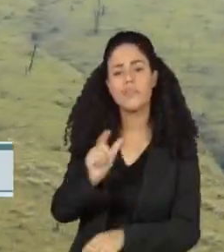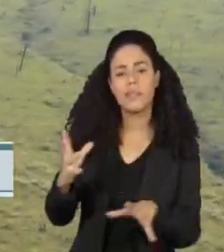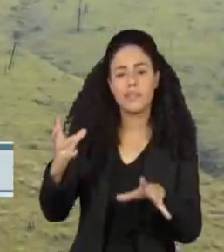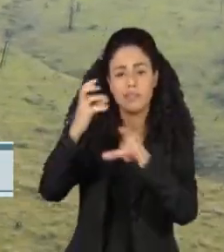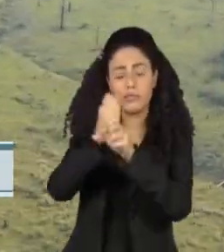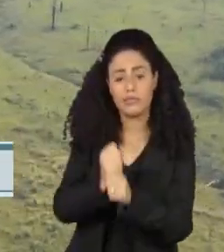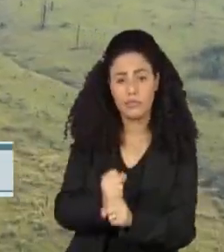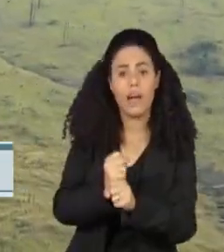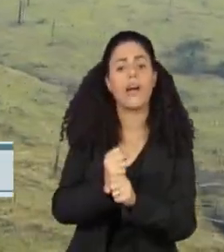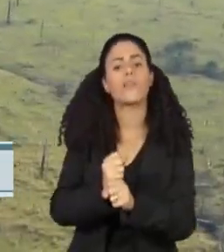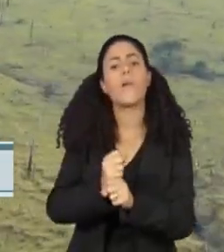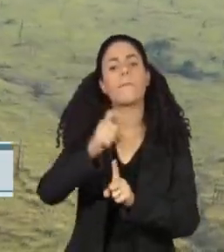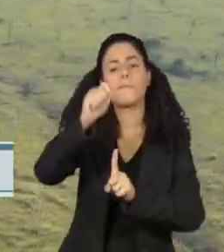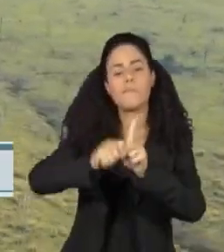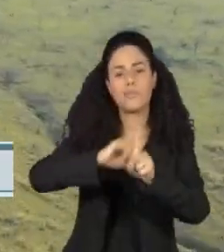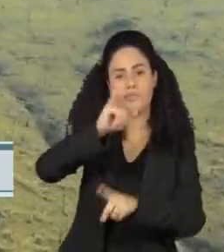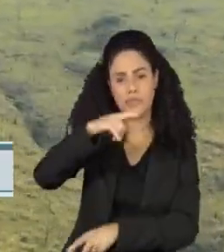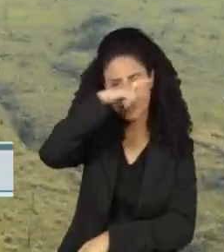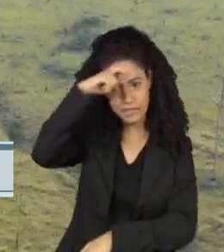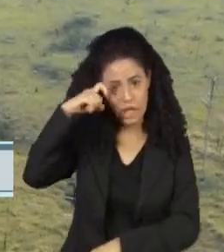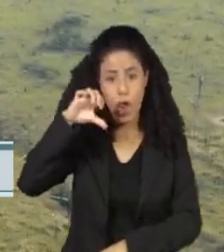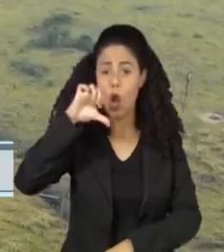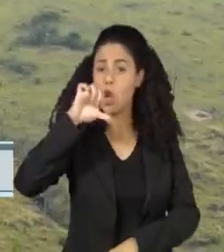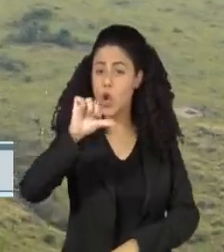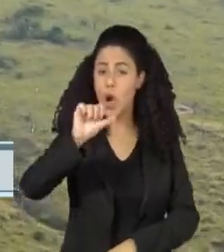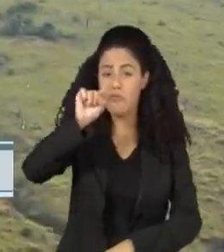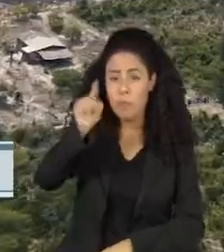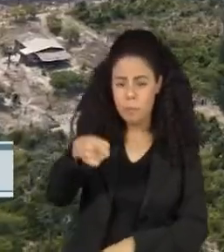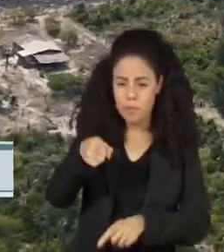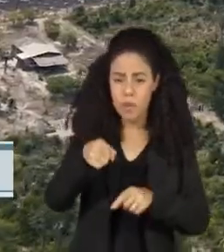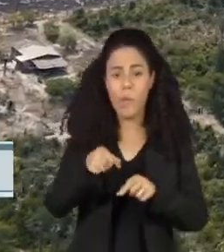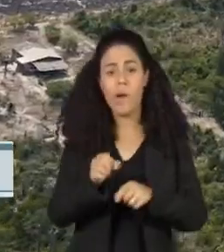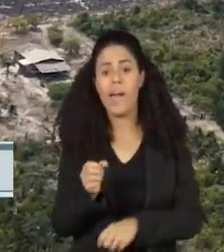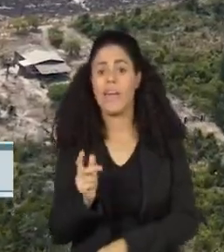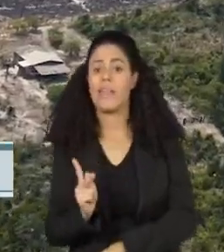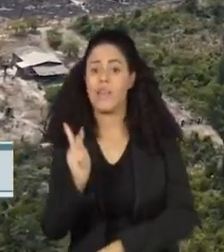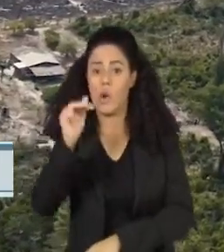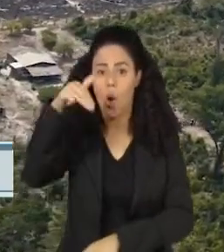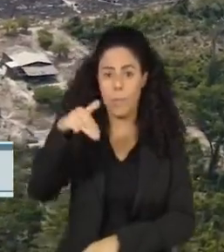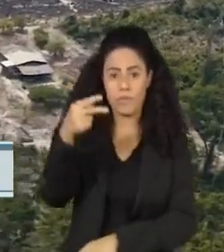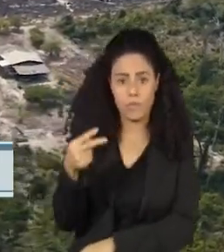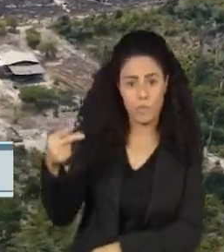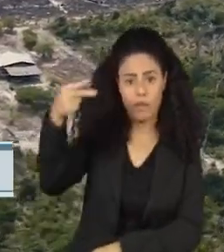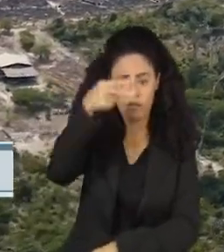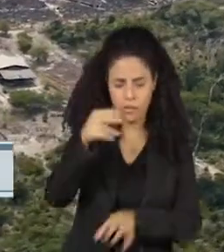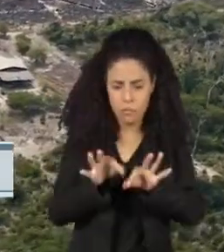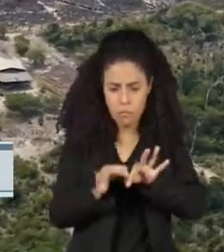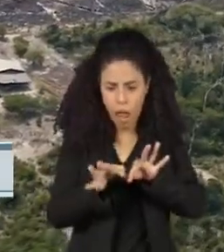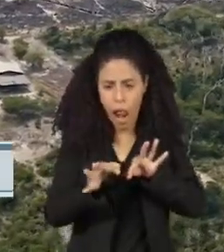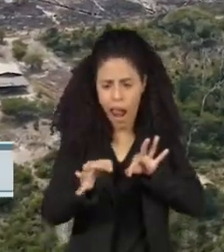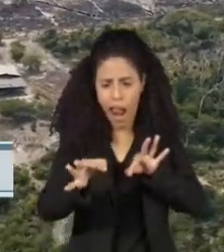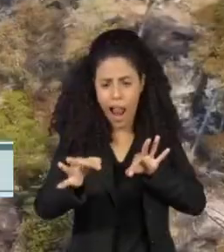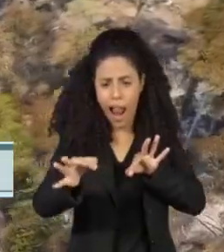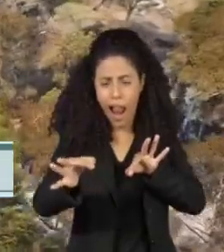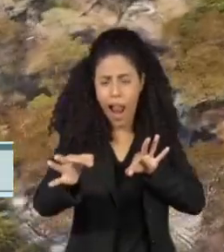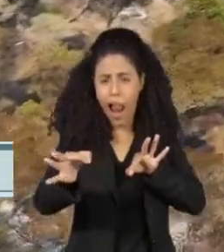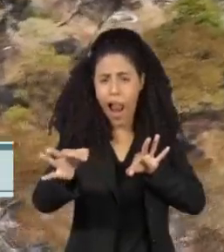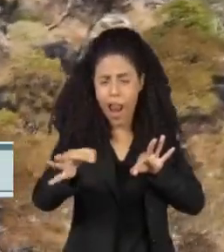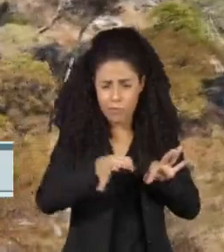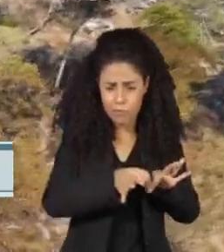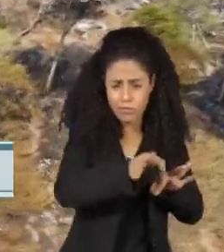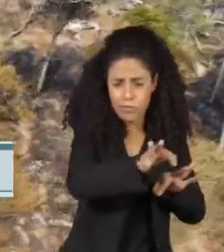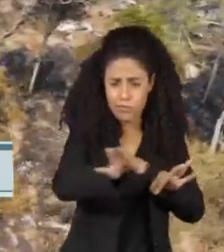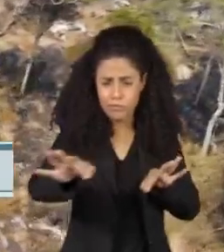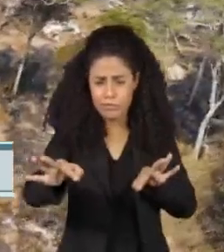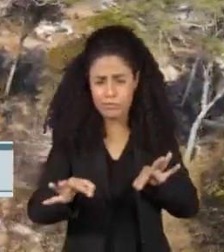desde janeiro fechou em 9.000 km². Uma ferida equivalente a 8 vezes o